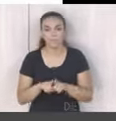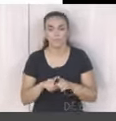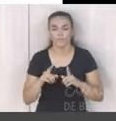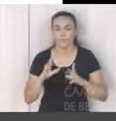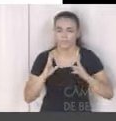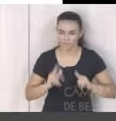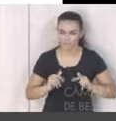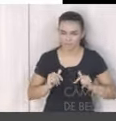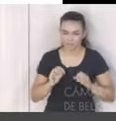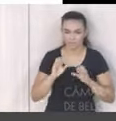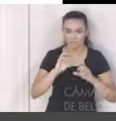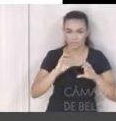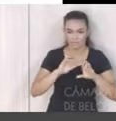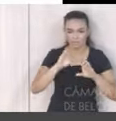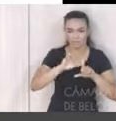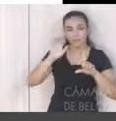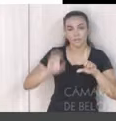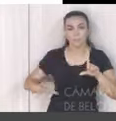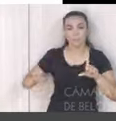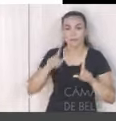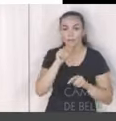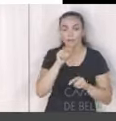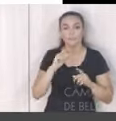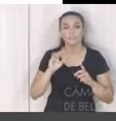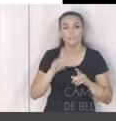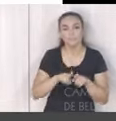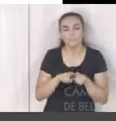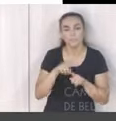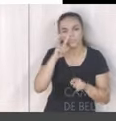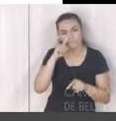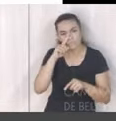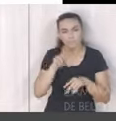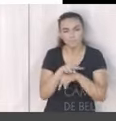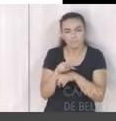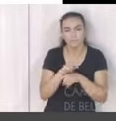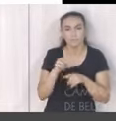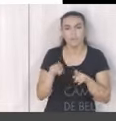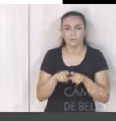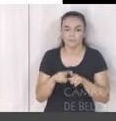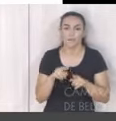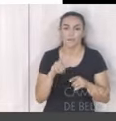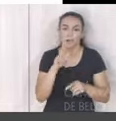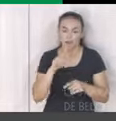drenagem e tratamento de funde de vales, gestão do risco de inundações e drenagem urbana.